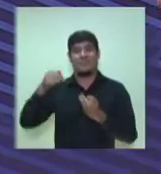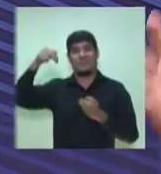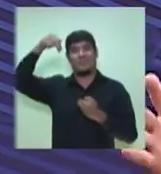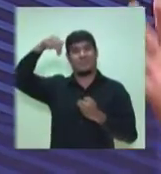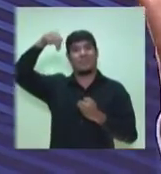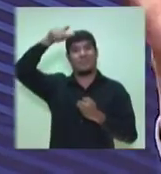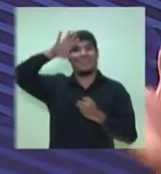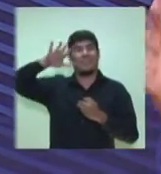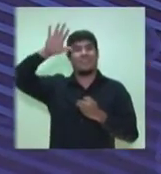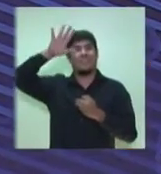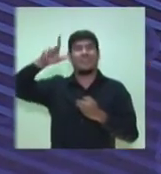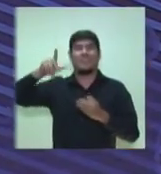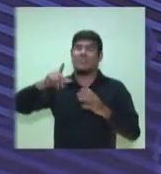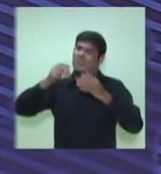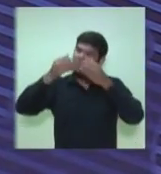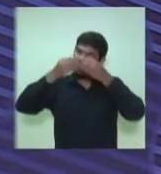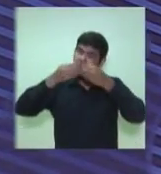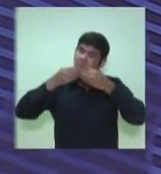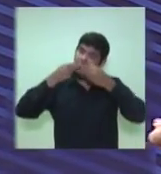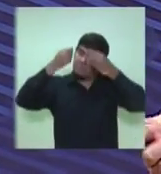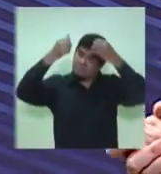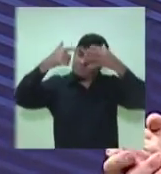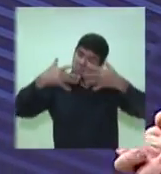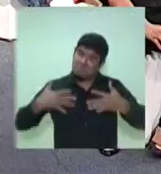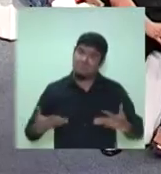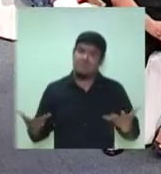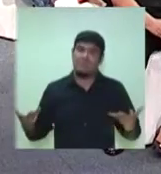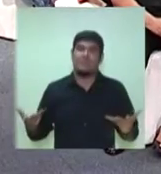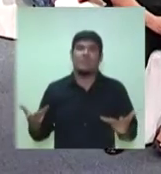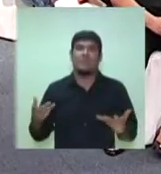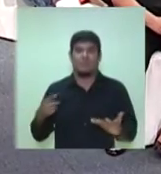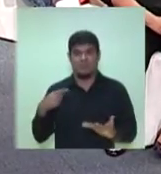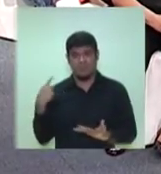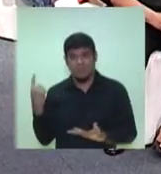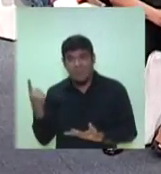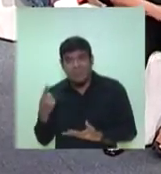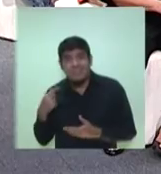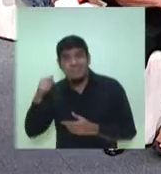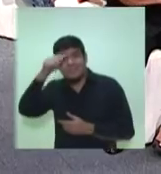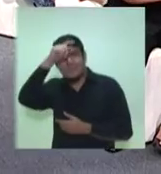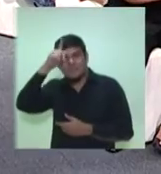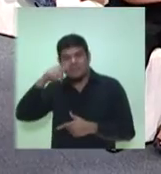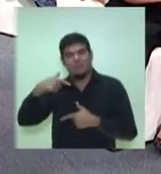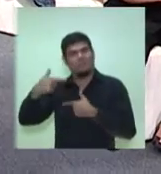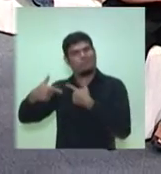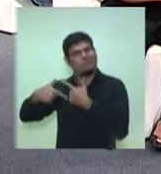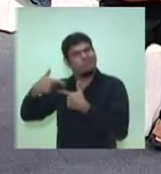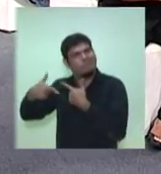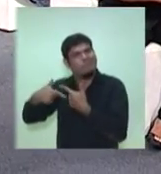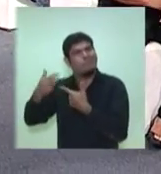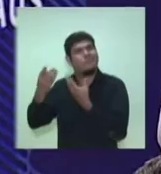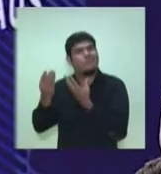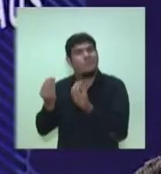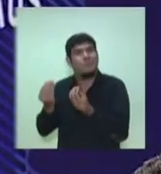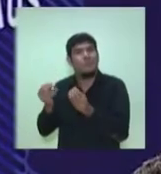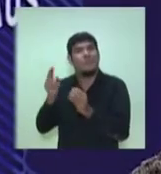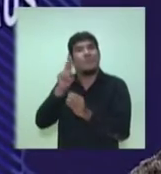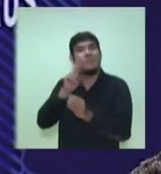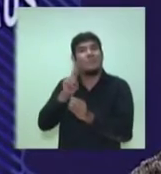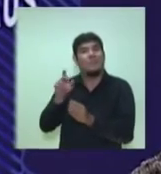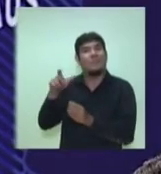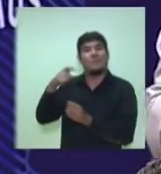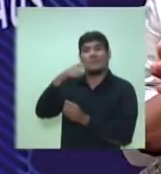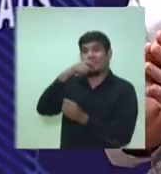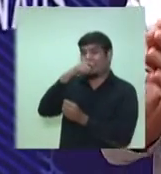minha posição está clara para quem quiser ouvi-la. Nós temos trabalhado de muito, usando pais, mestres,